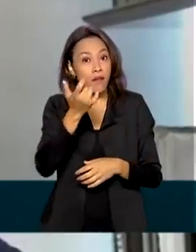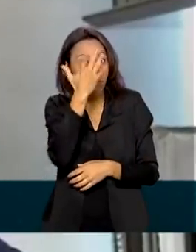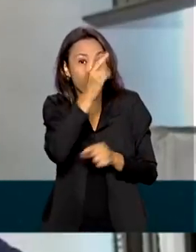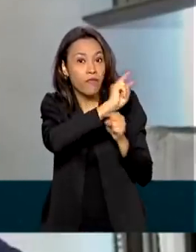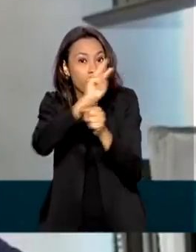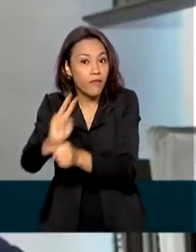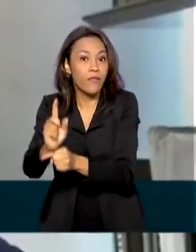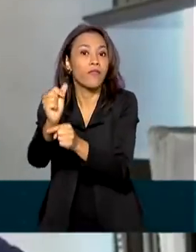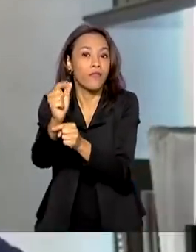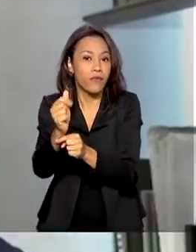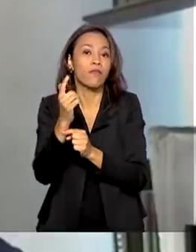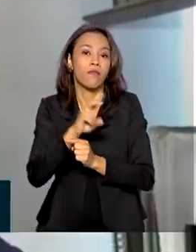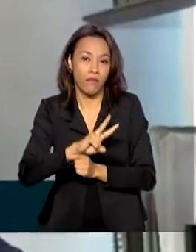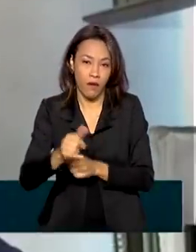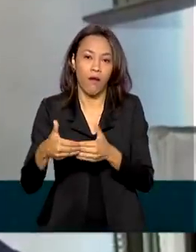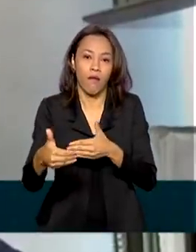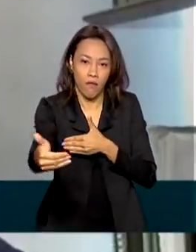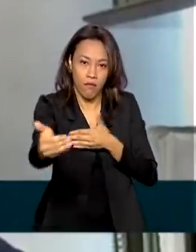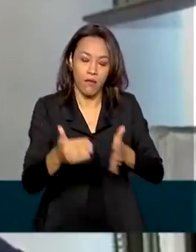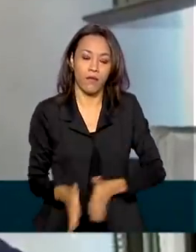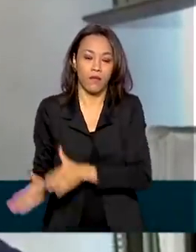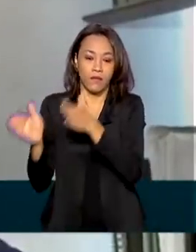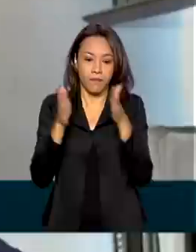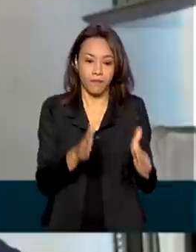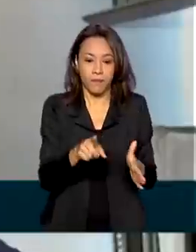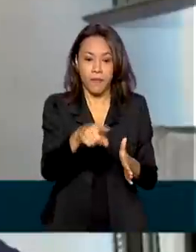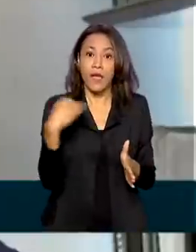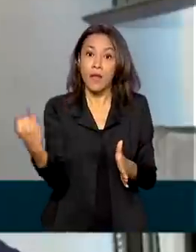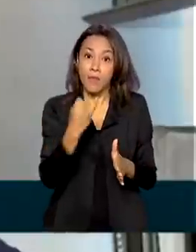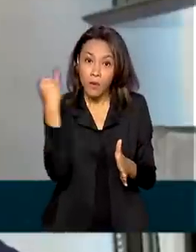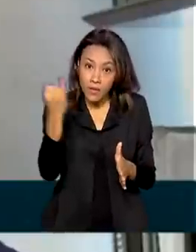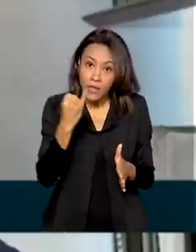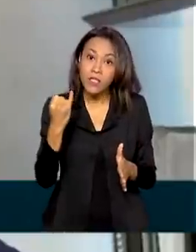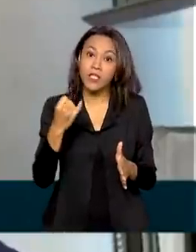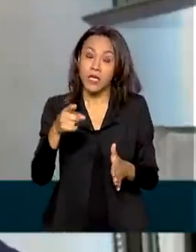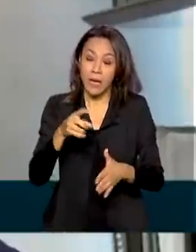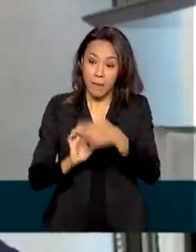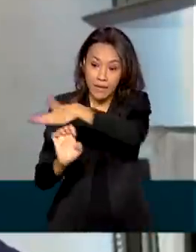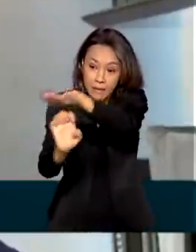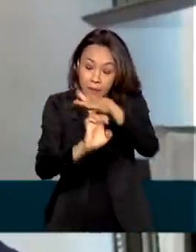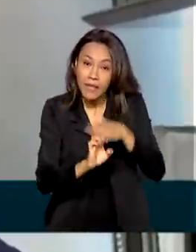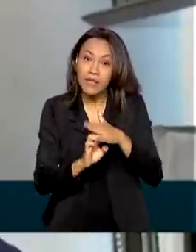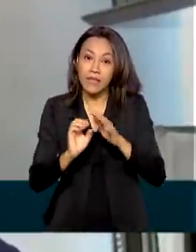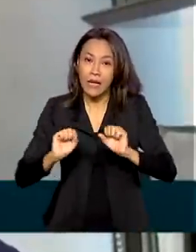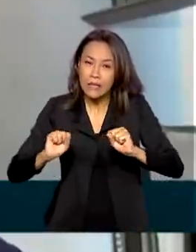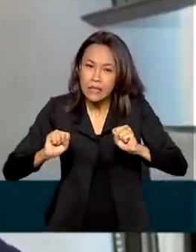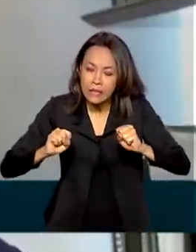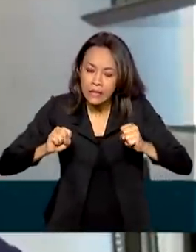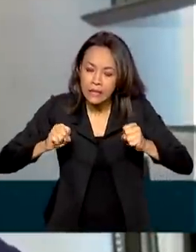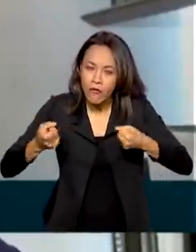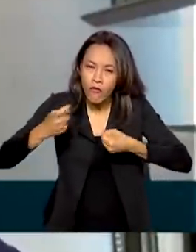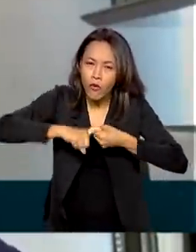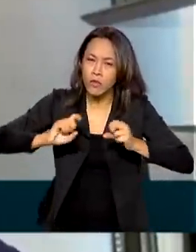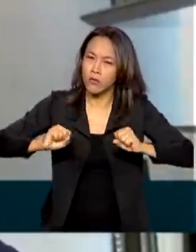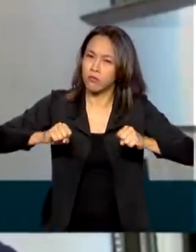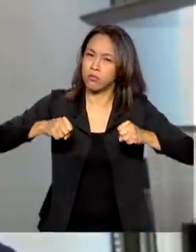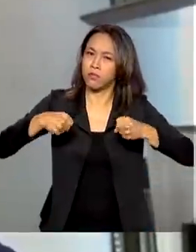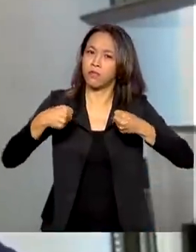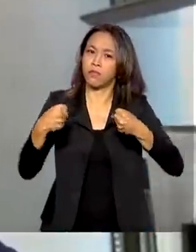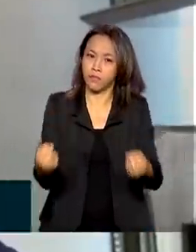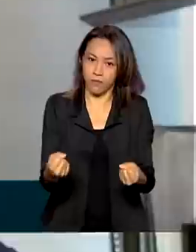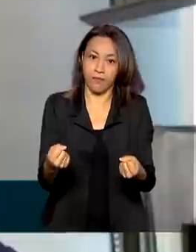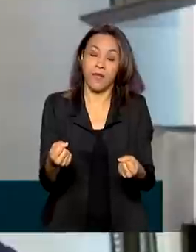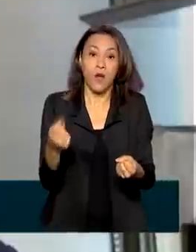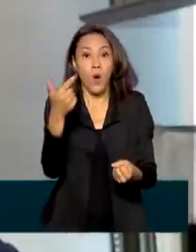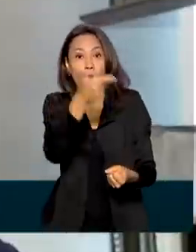É fundamental para uma empresa em recuperação poder obter dinheiro novo. Uma das formas é por meio de